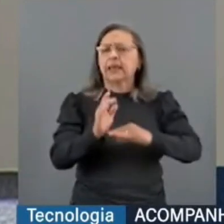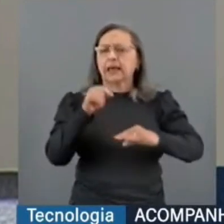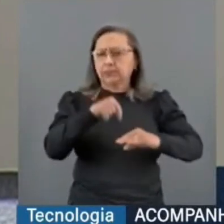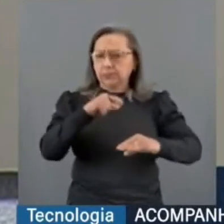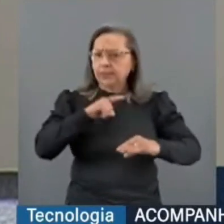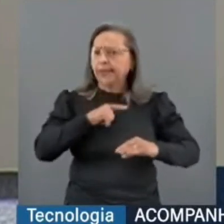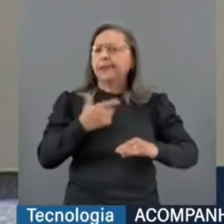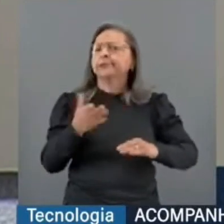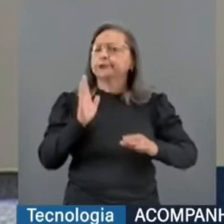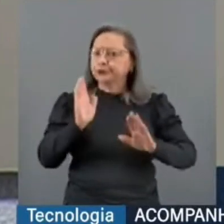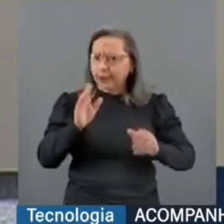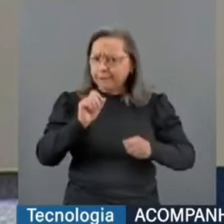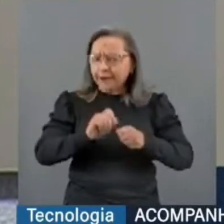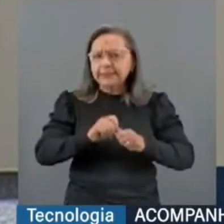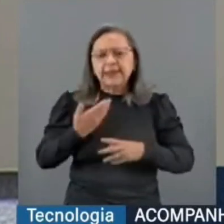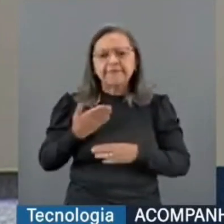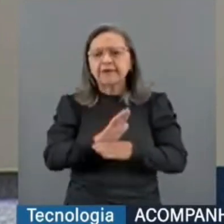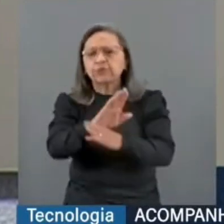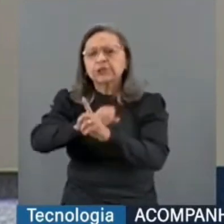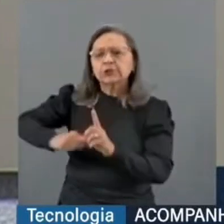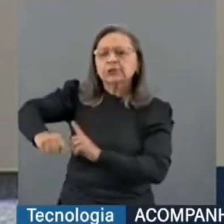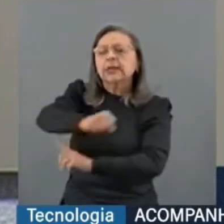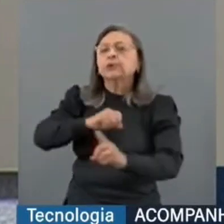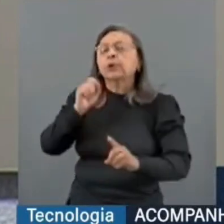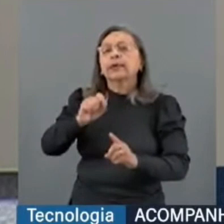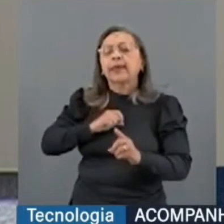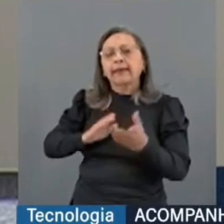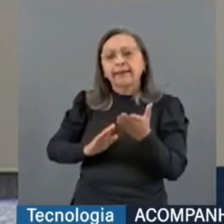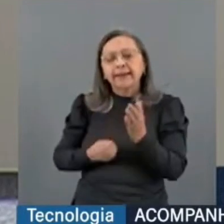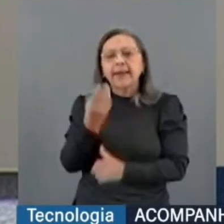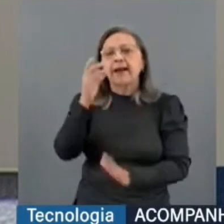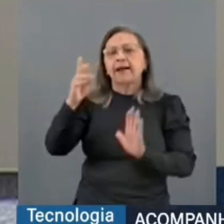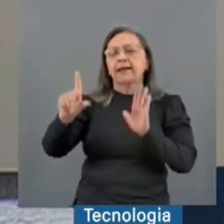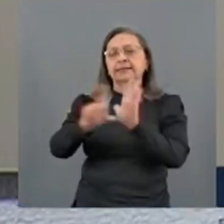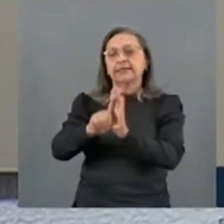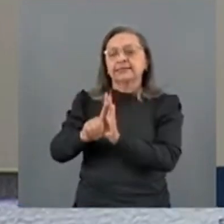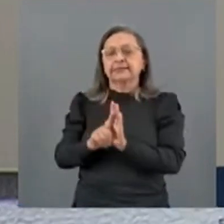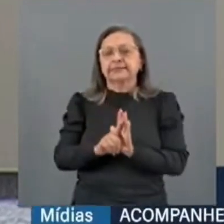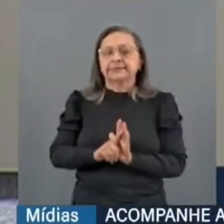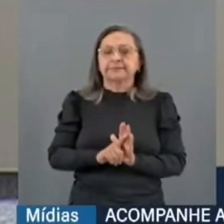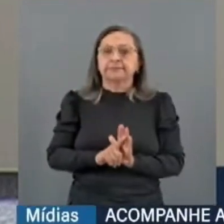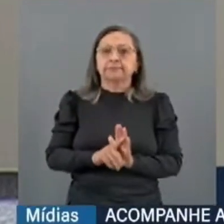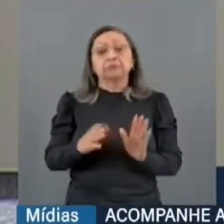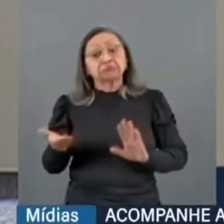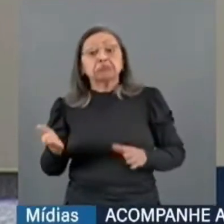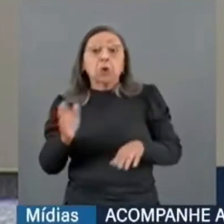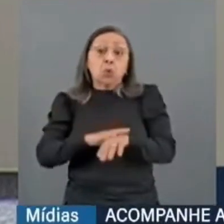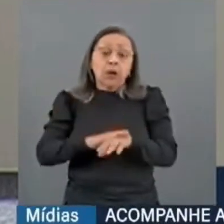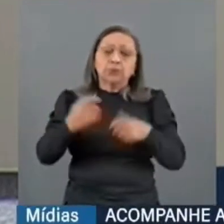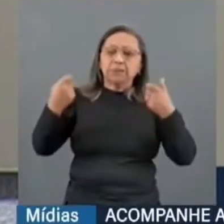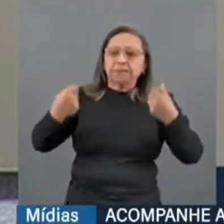faz em prol da sociedade, que é editar as leis assim que haja uma